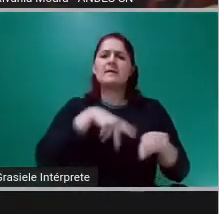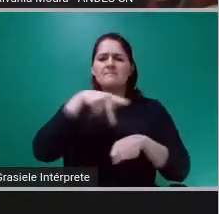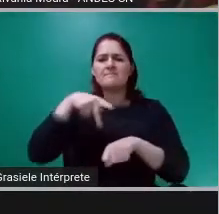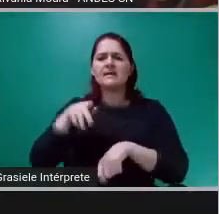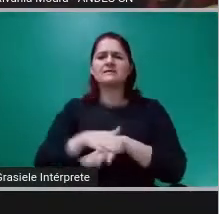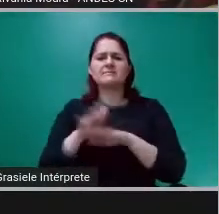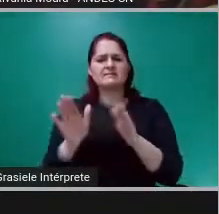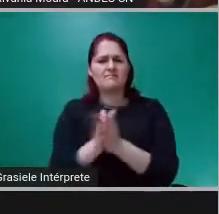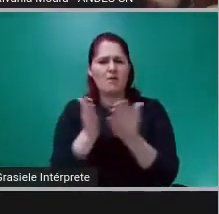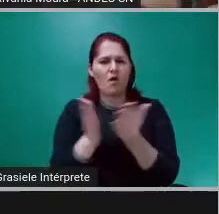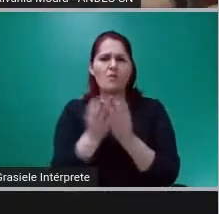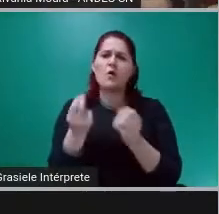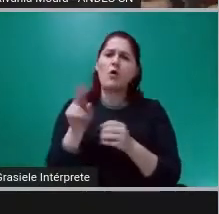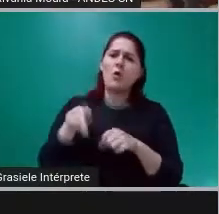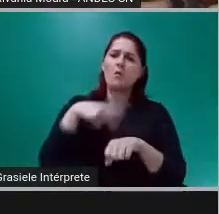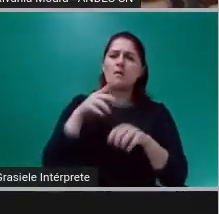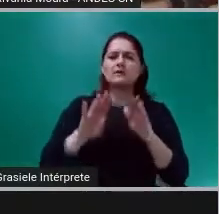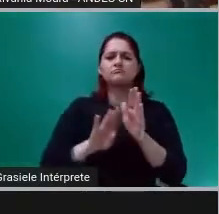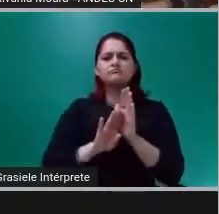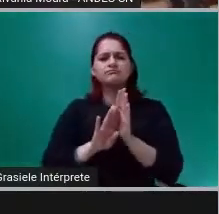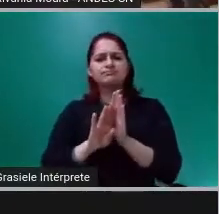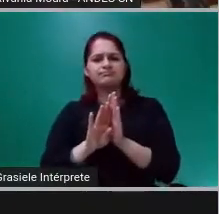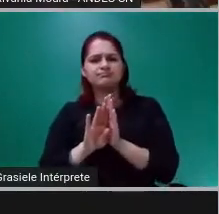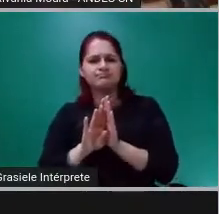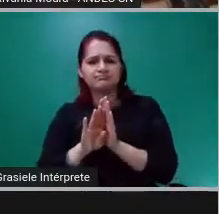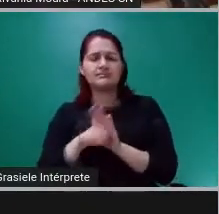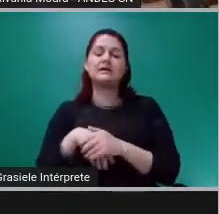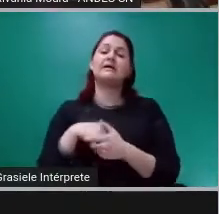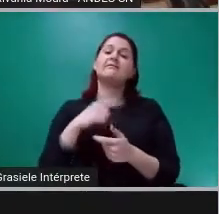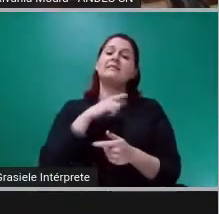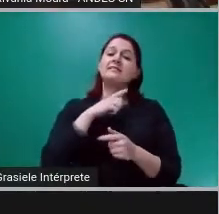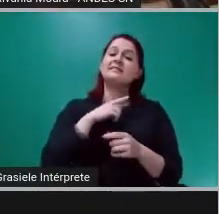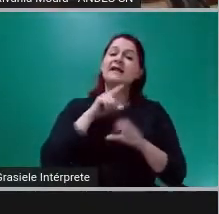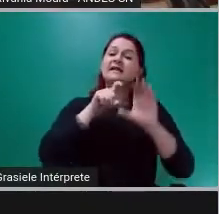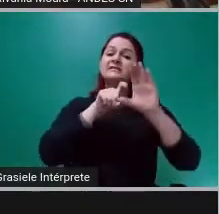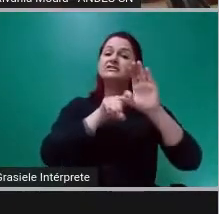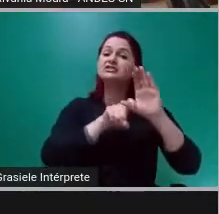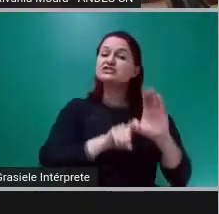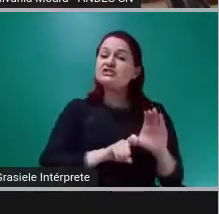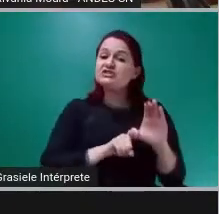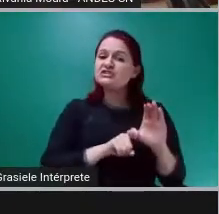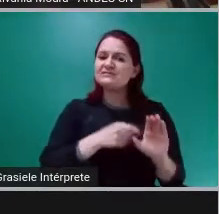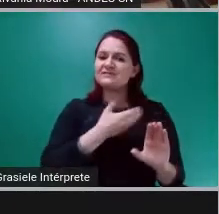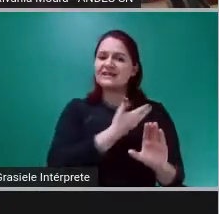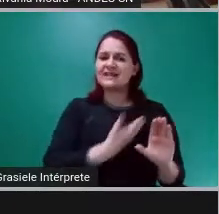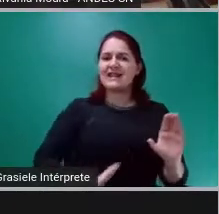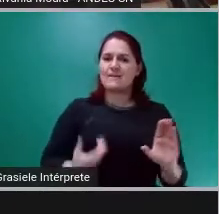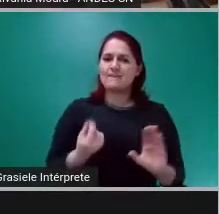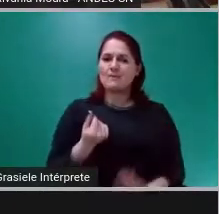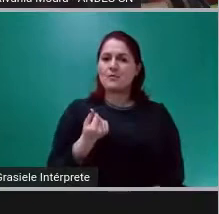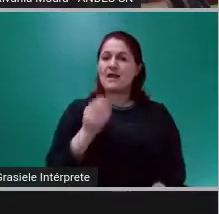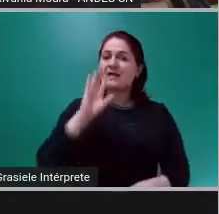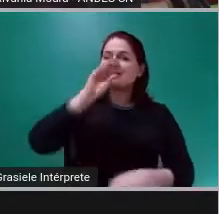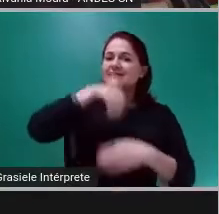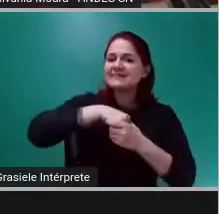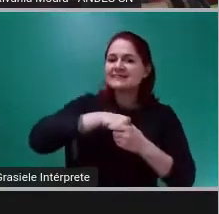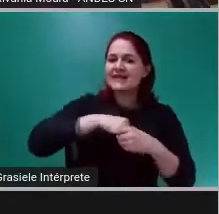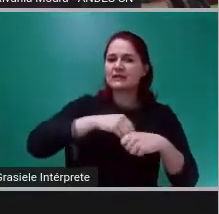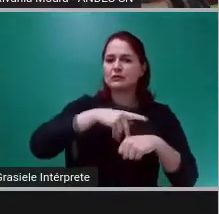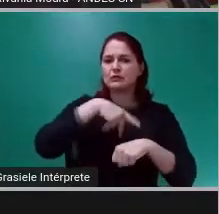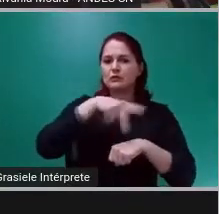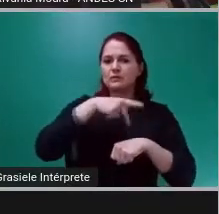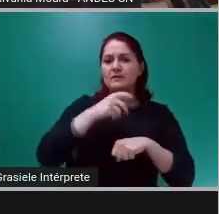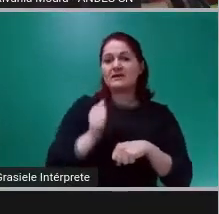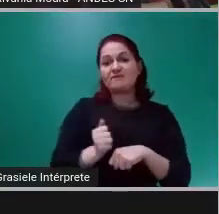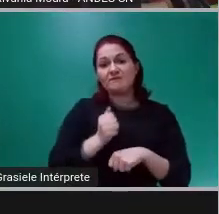a dívida pública externa e interna acaba se transformando numa espécie de uma